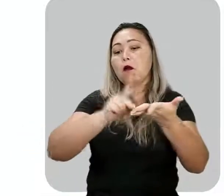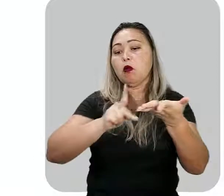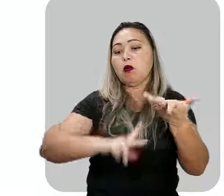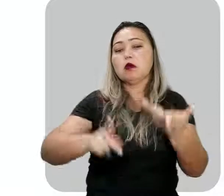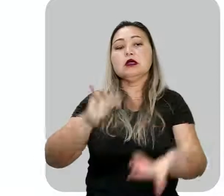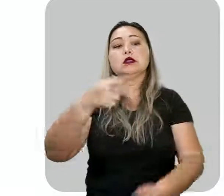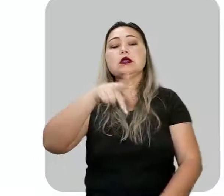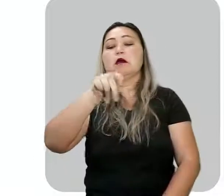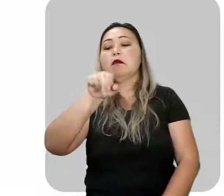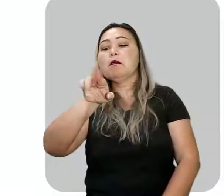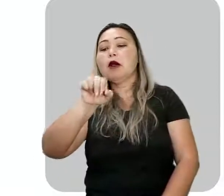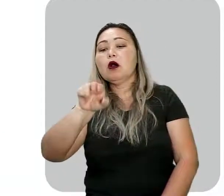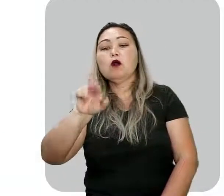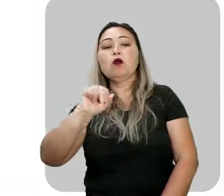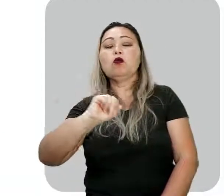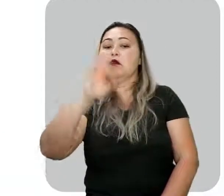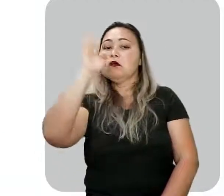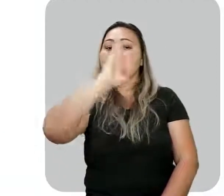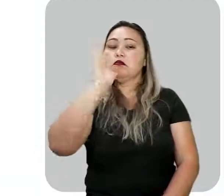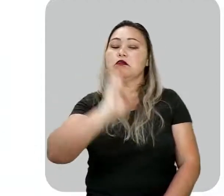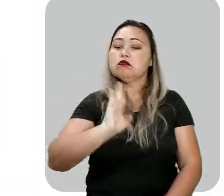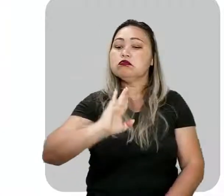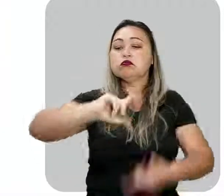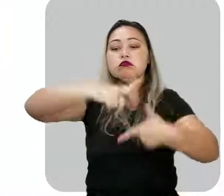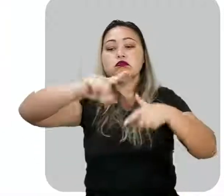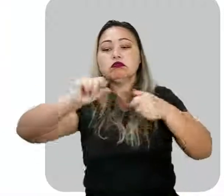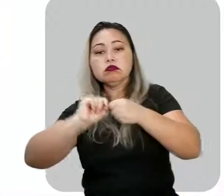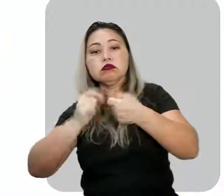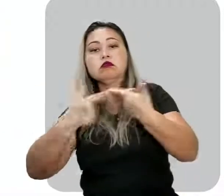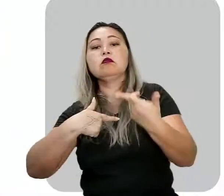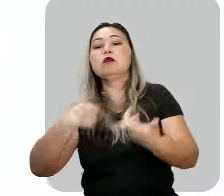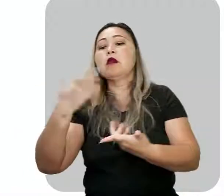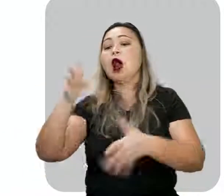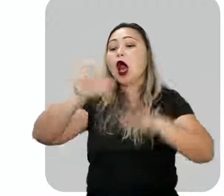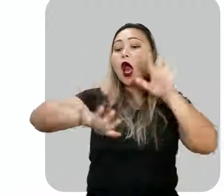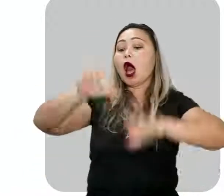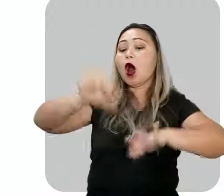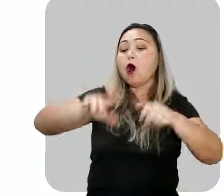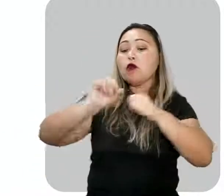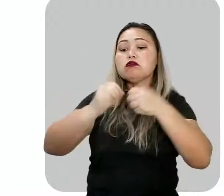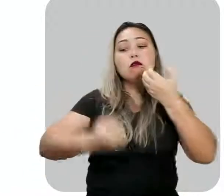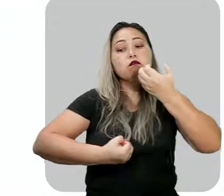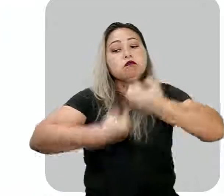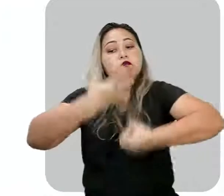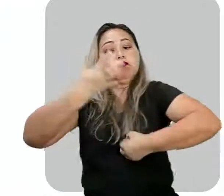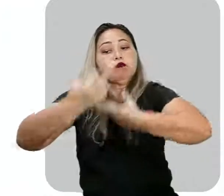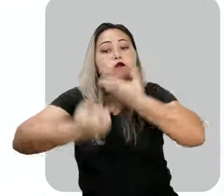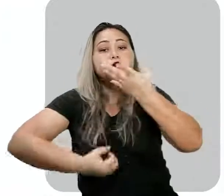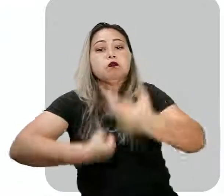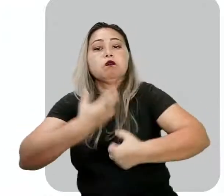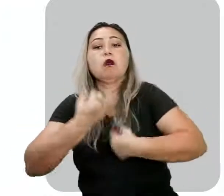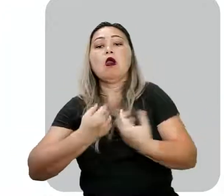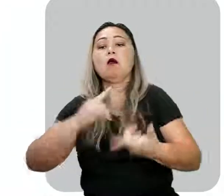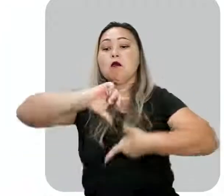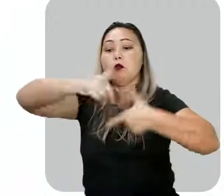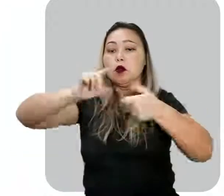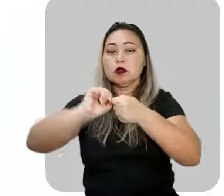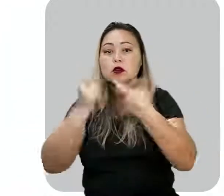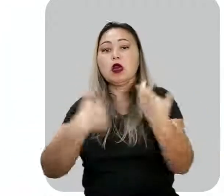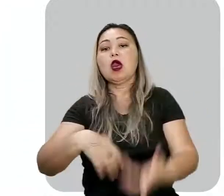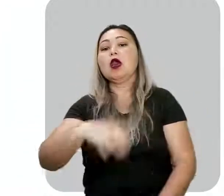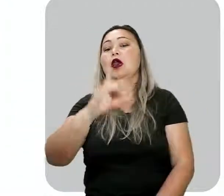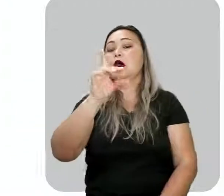Andrade. Alguma poesia, modernismo, autor Carlos Drummond de Andrade.